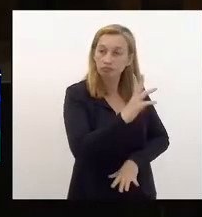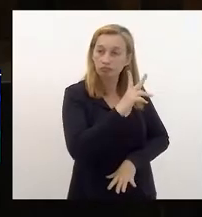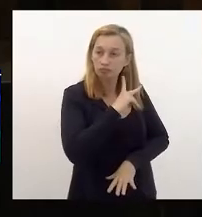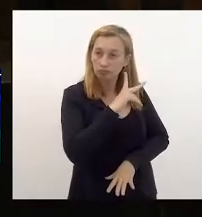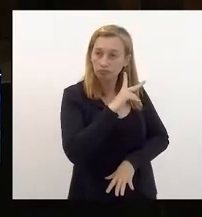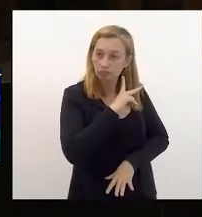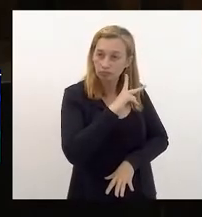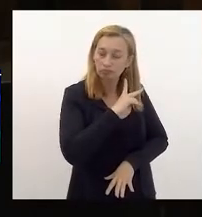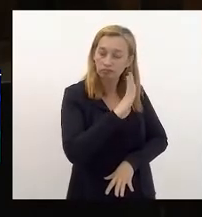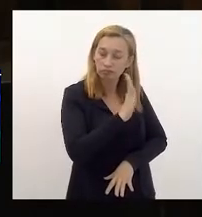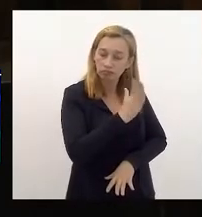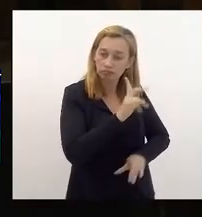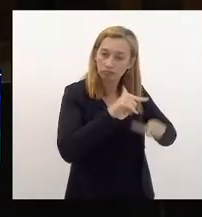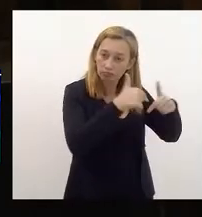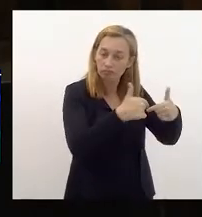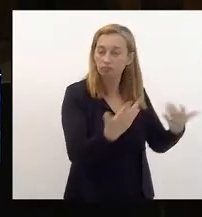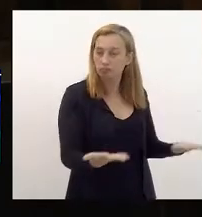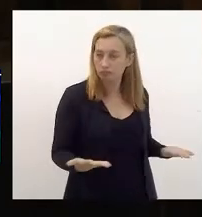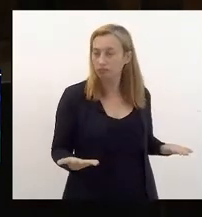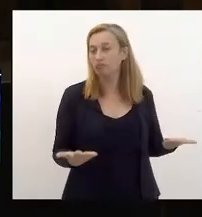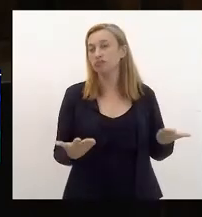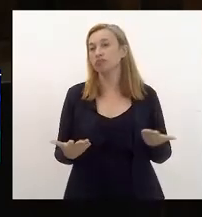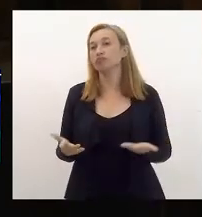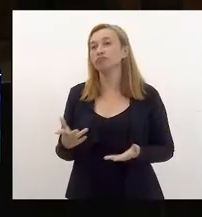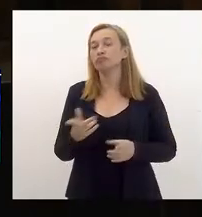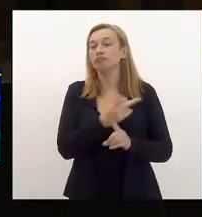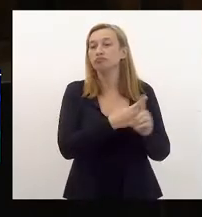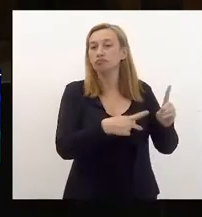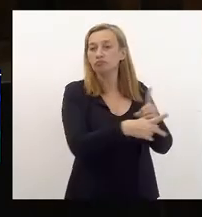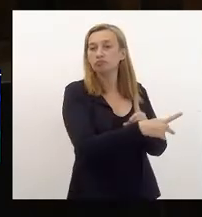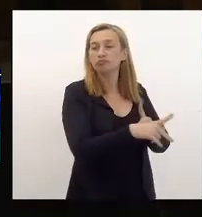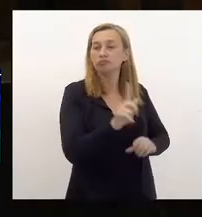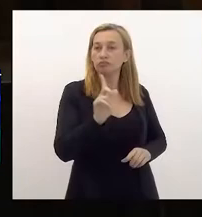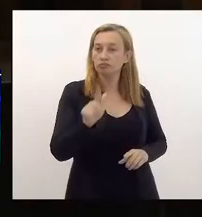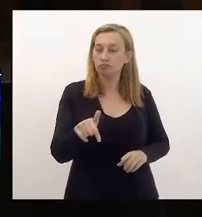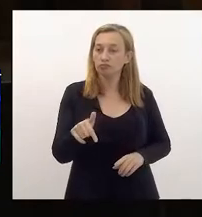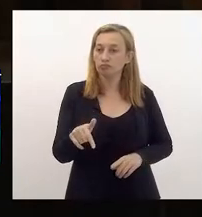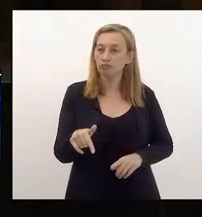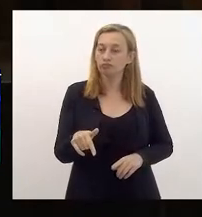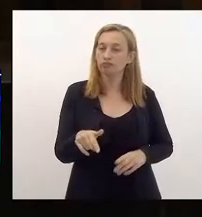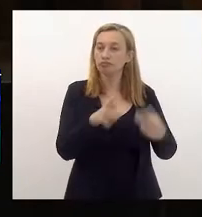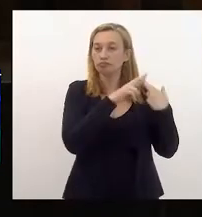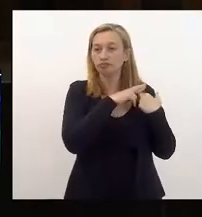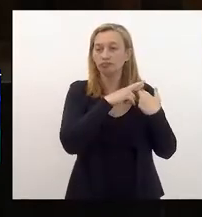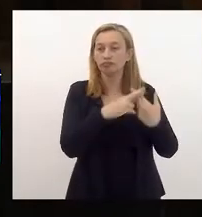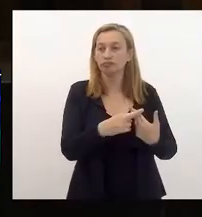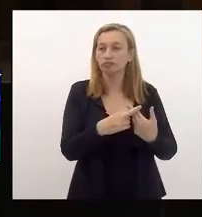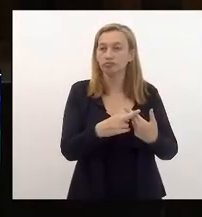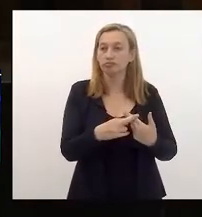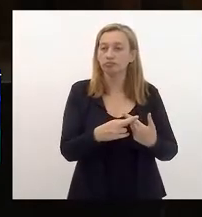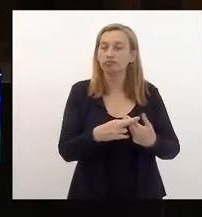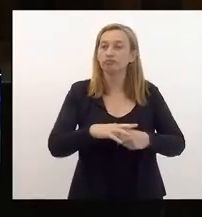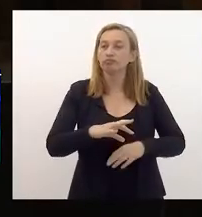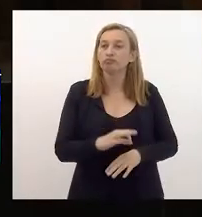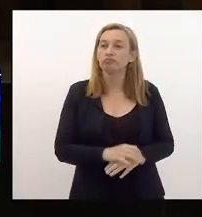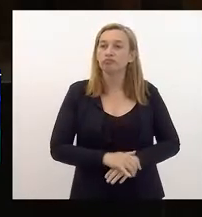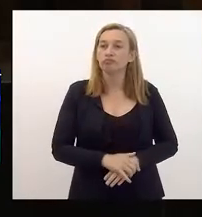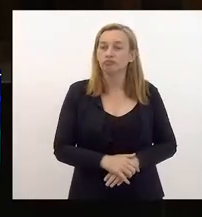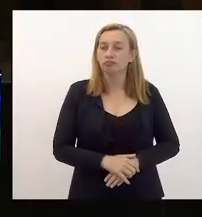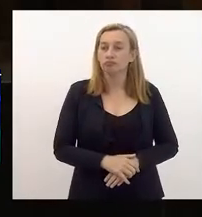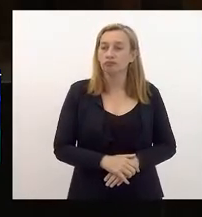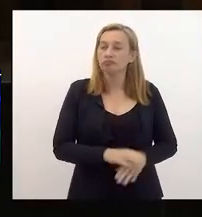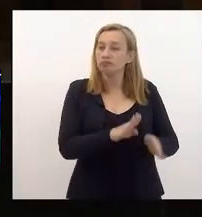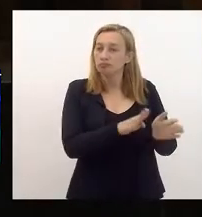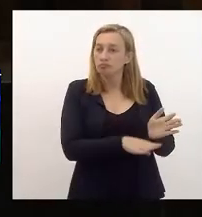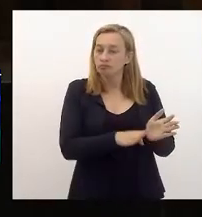uma vez que o Rio Previdência é responsável por uma parte considerável das despesas do